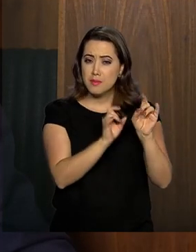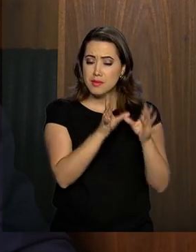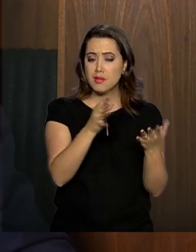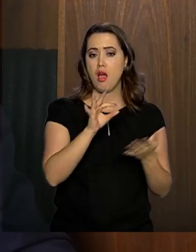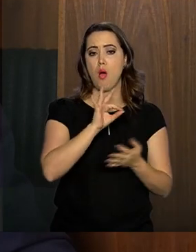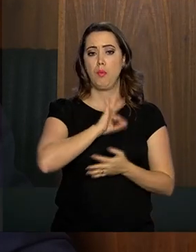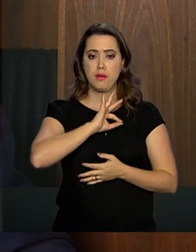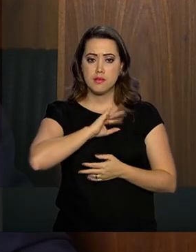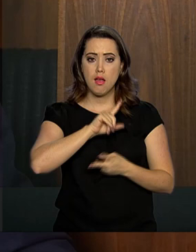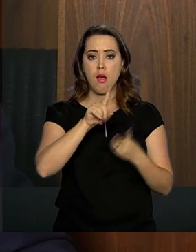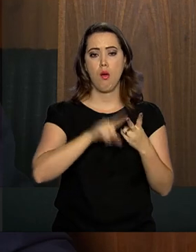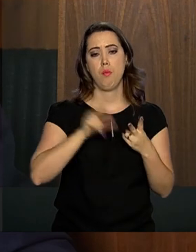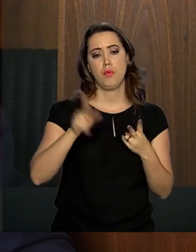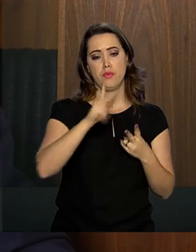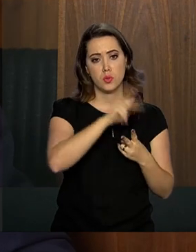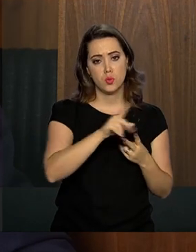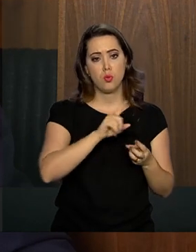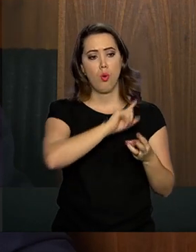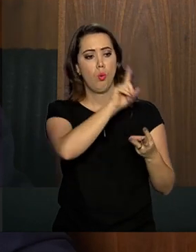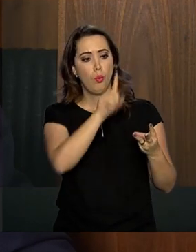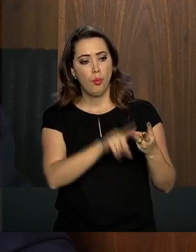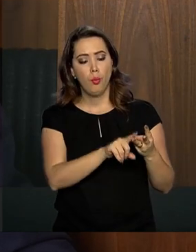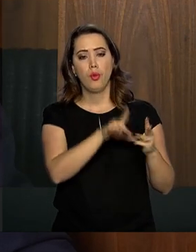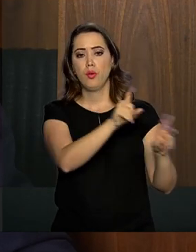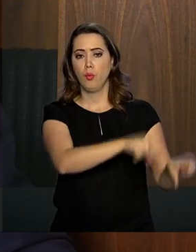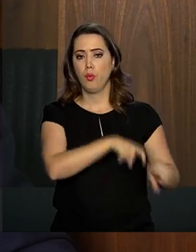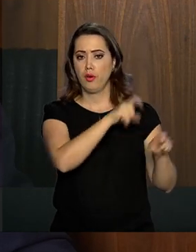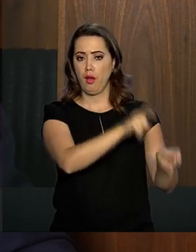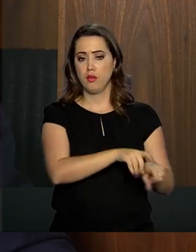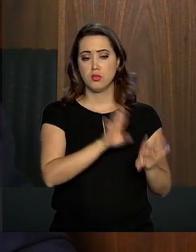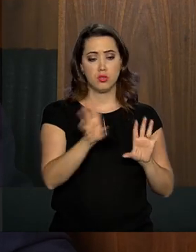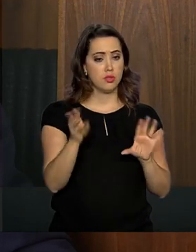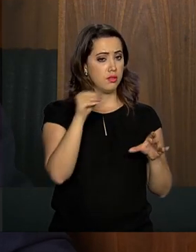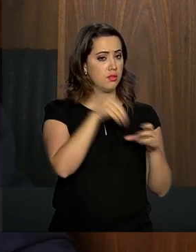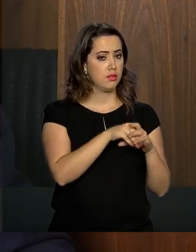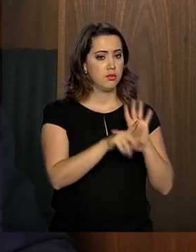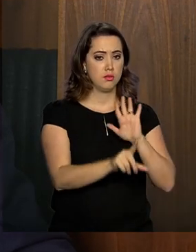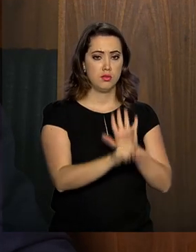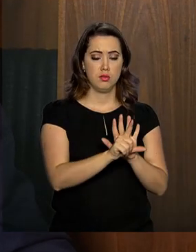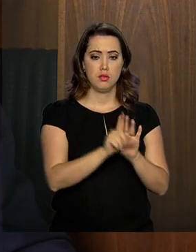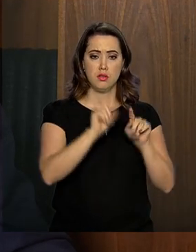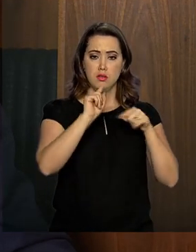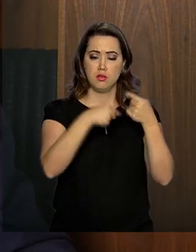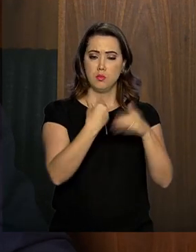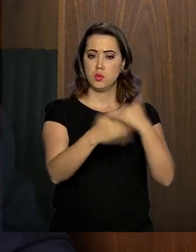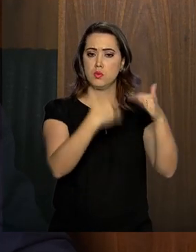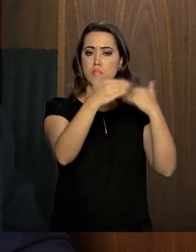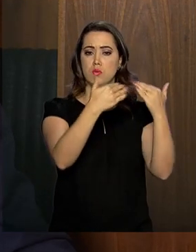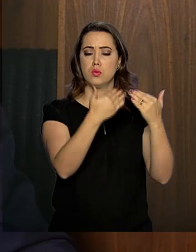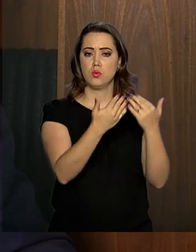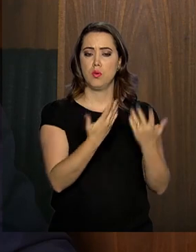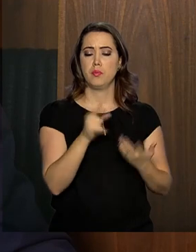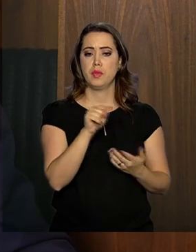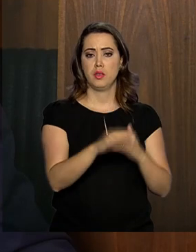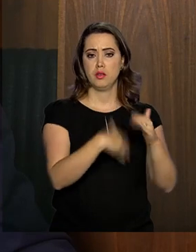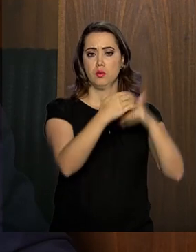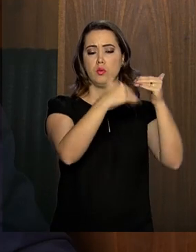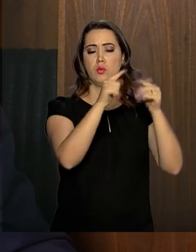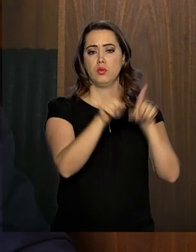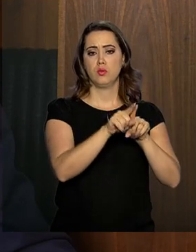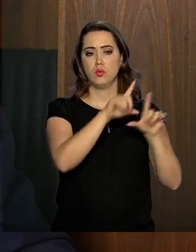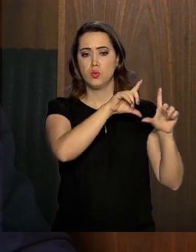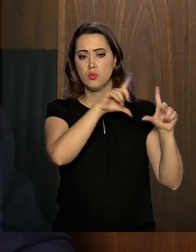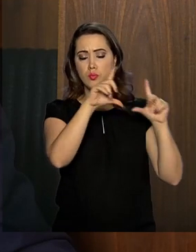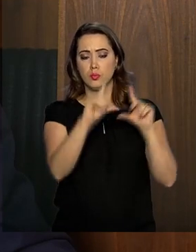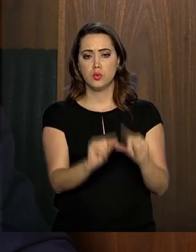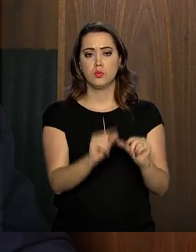e de rurais, que já está consignado na nossa legislação. Depois, há um aumento de alíquotas de tal maneira e uma